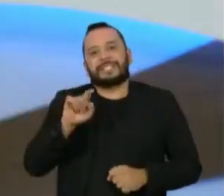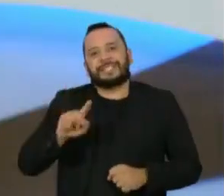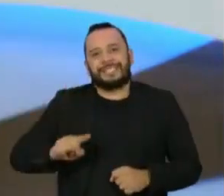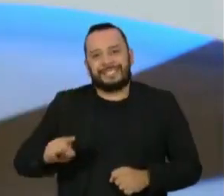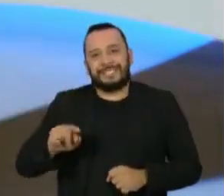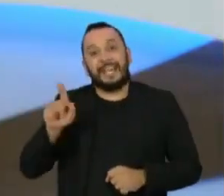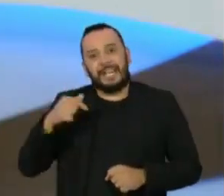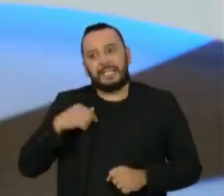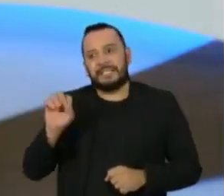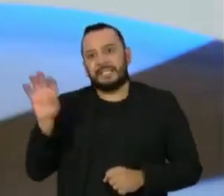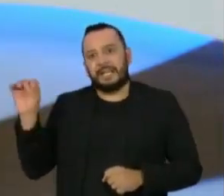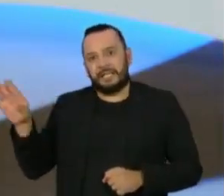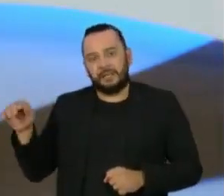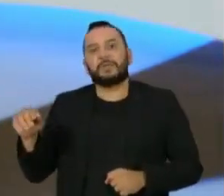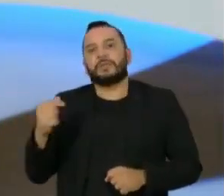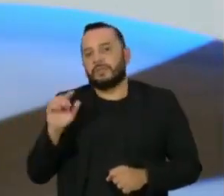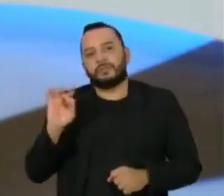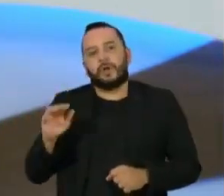se retira e fica só eu, o meu irmão e o presidente na sala.